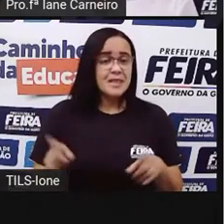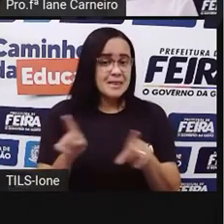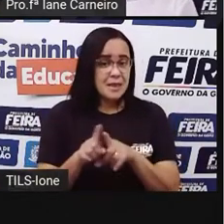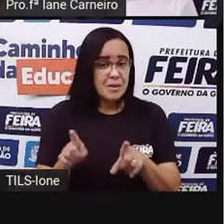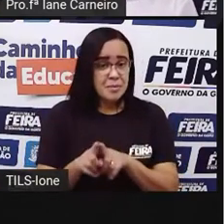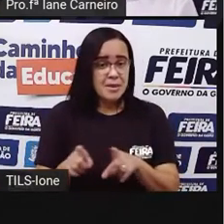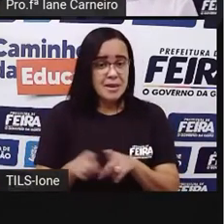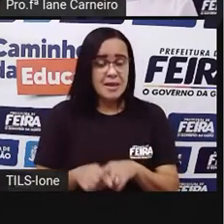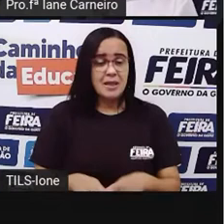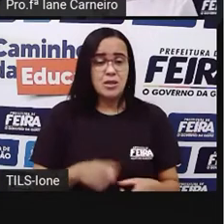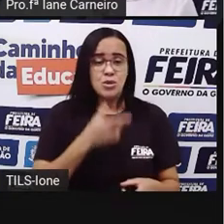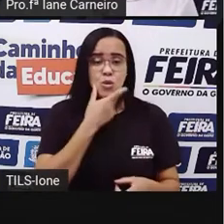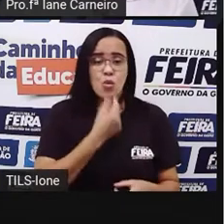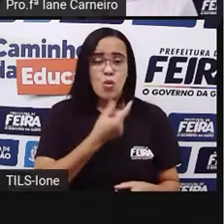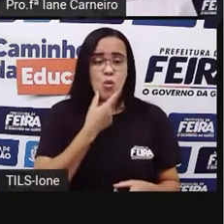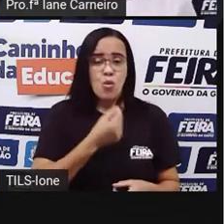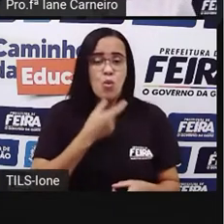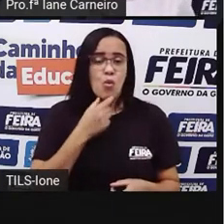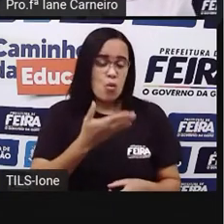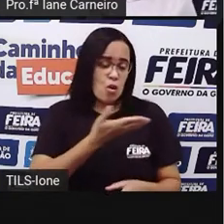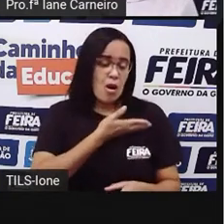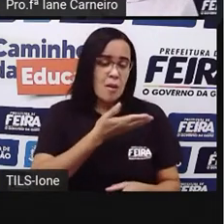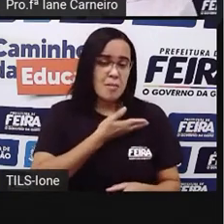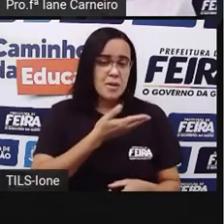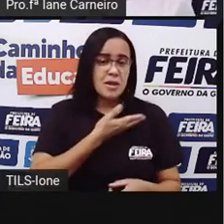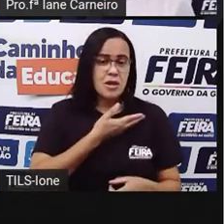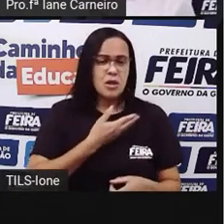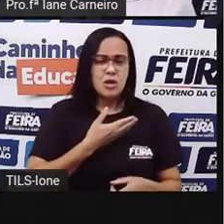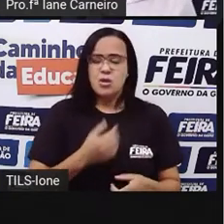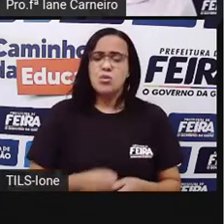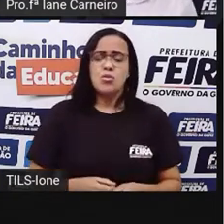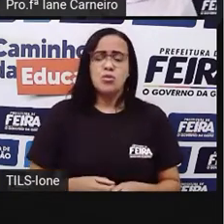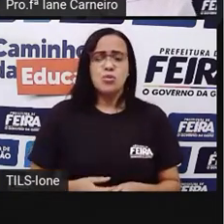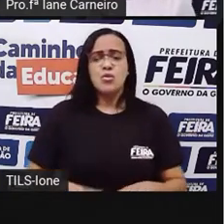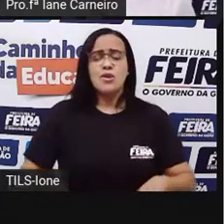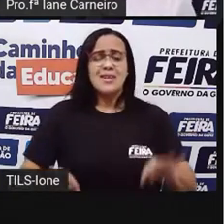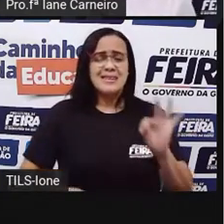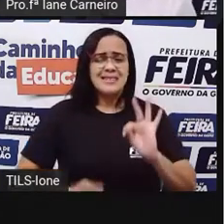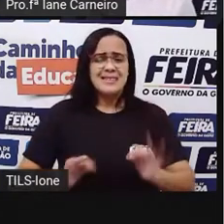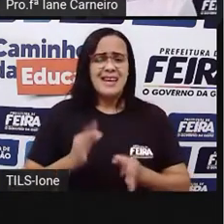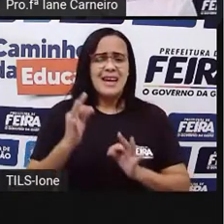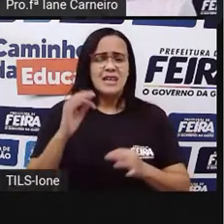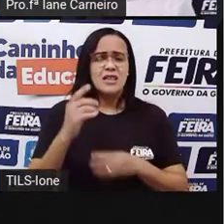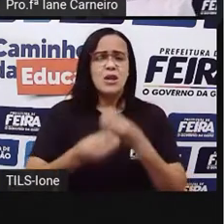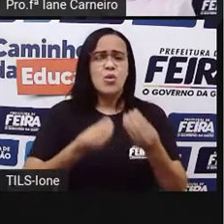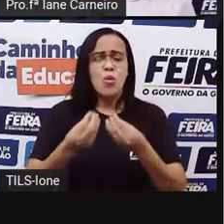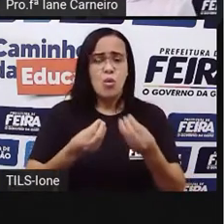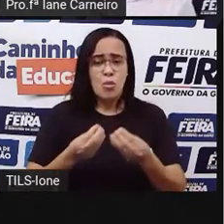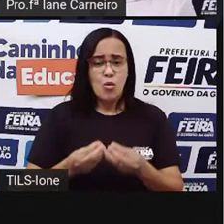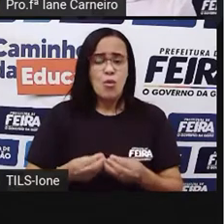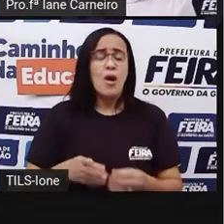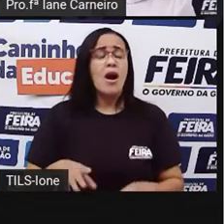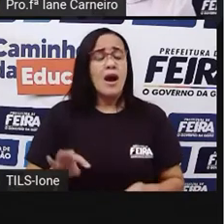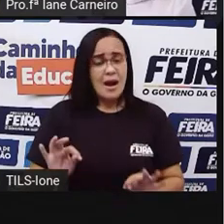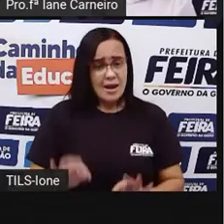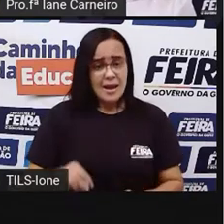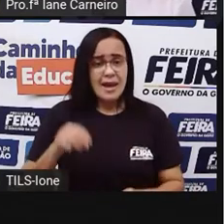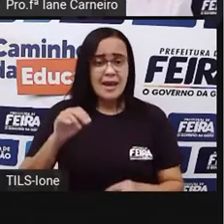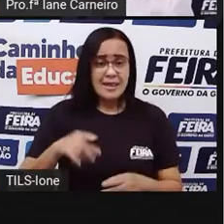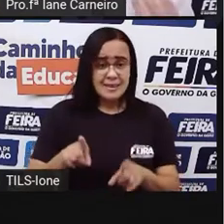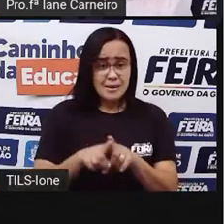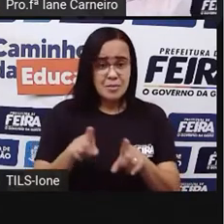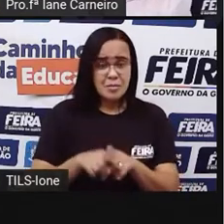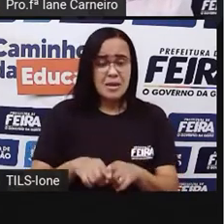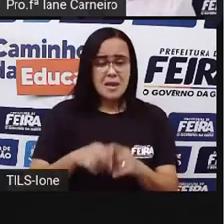fizeram várias técnicas, usaram várias técnicas e estilos diferentes, né? Para pintar,